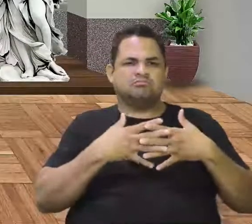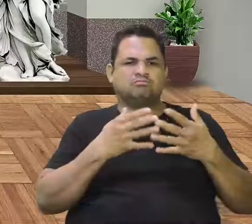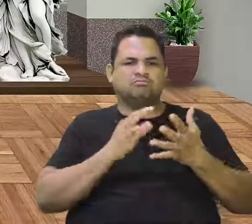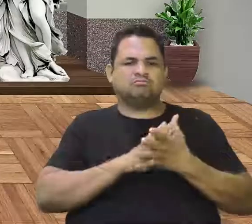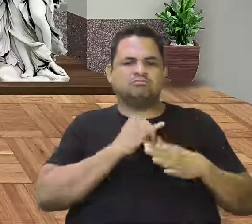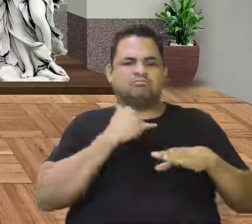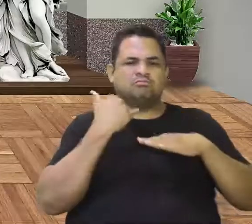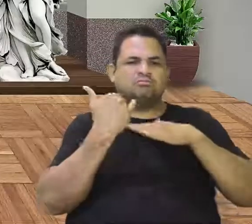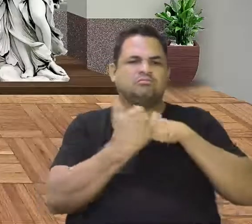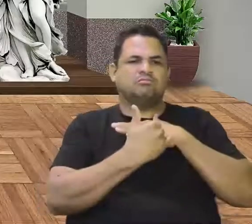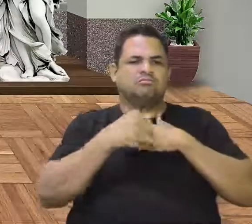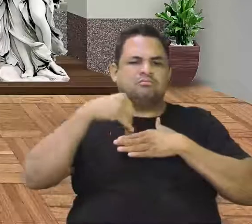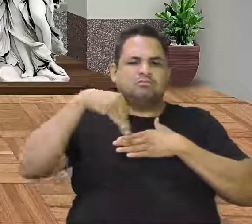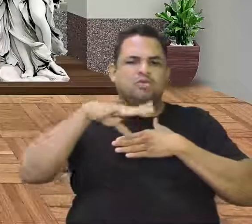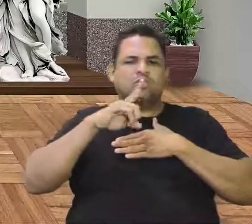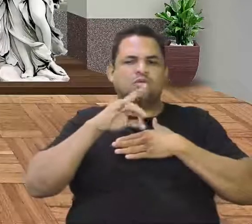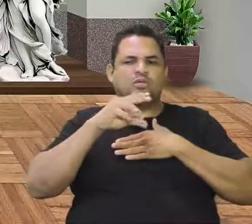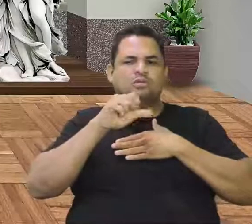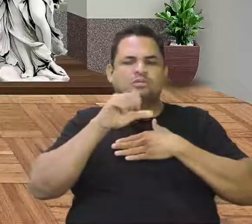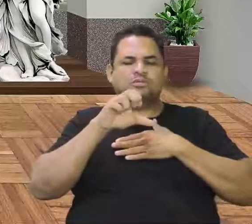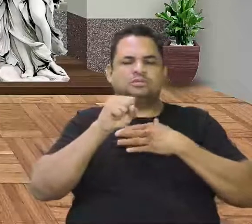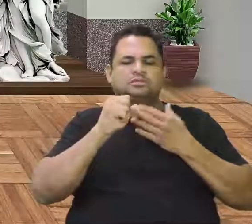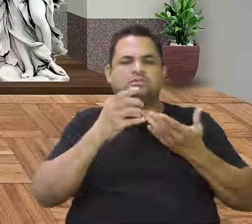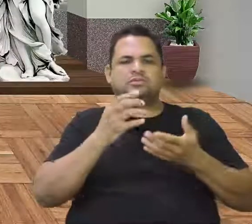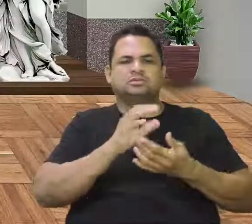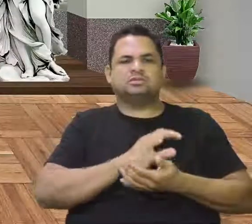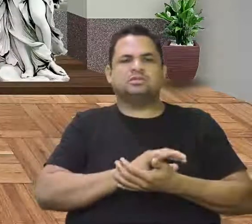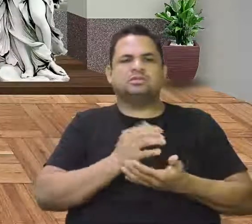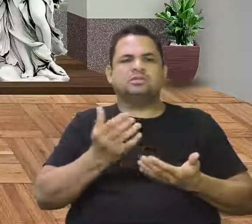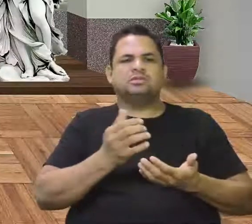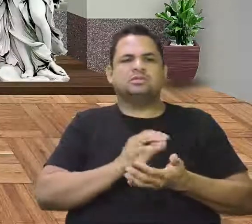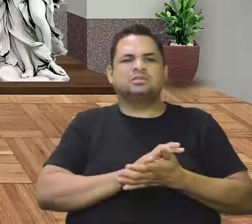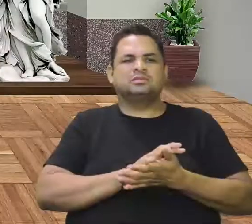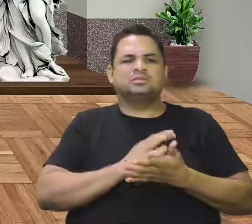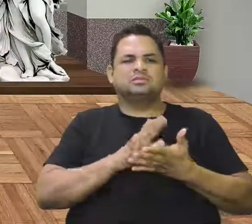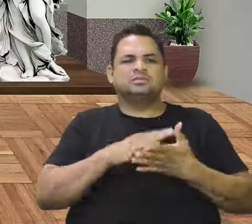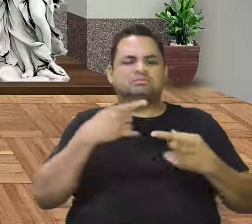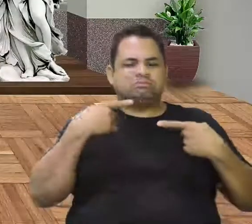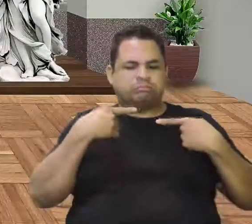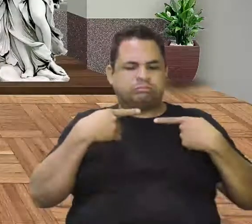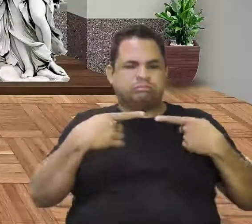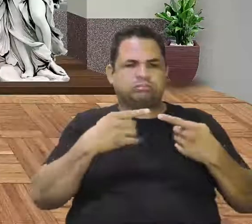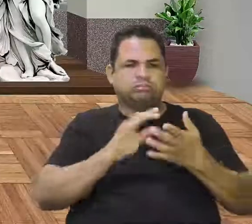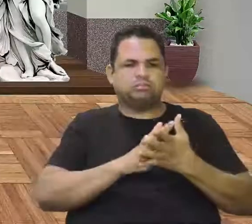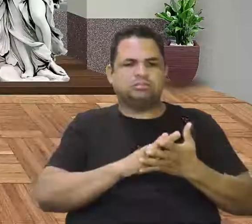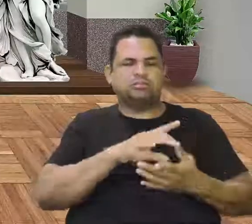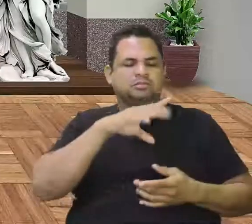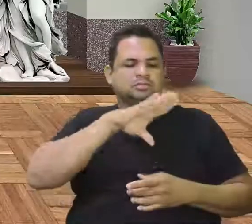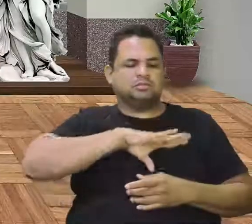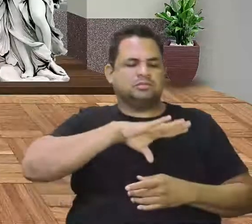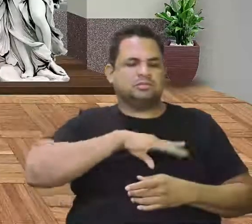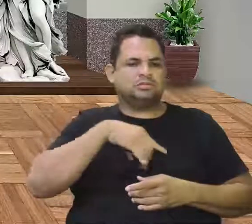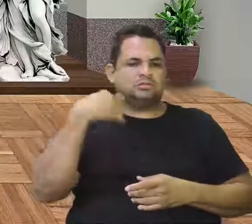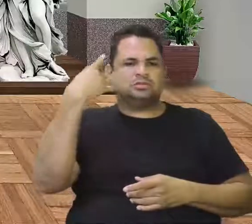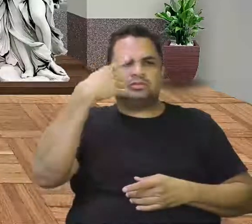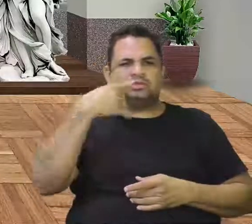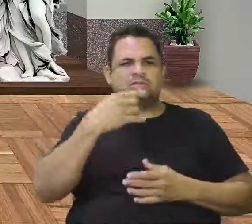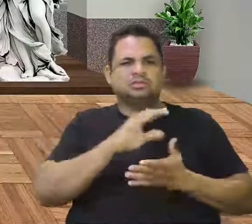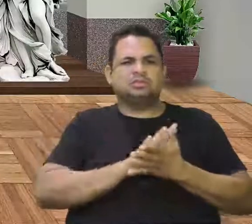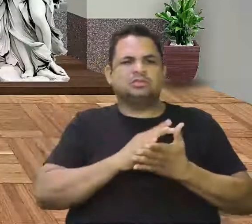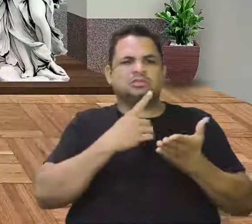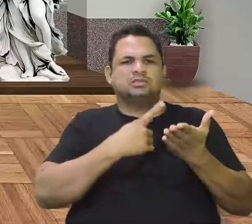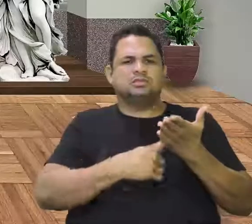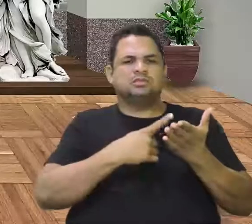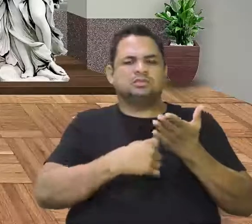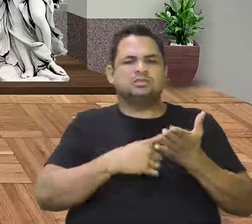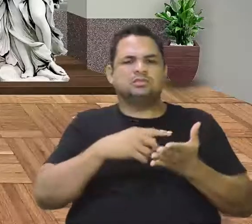Molucas lá que estavam sendo disputadas entre espanhóis e portugueses? O Tratado de